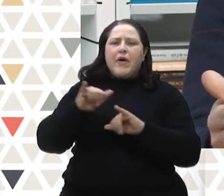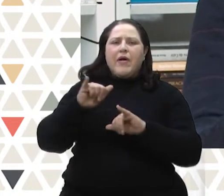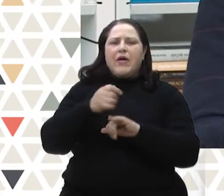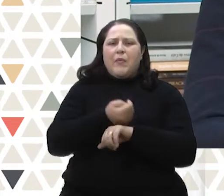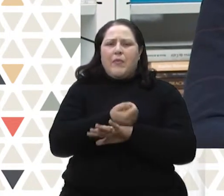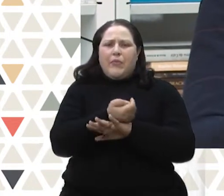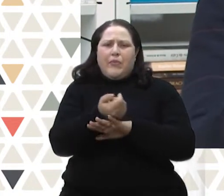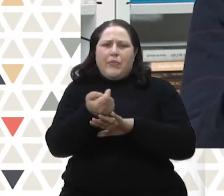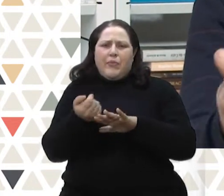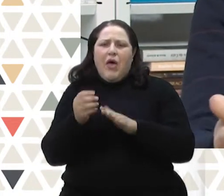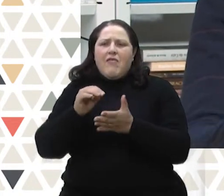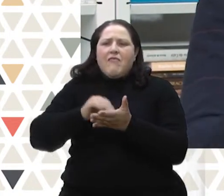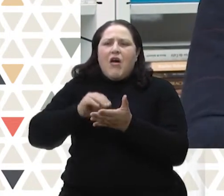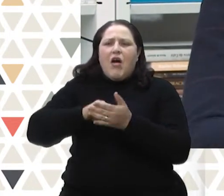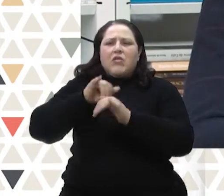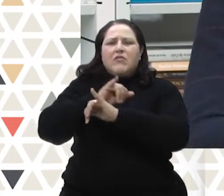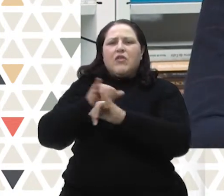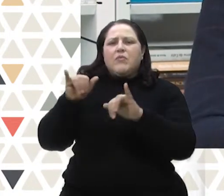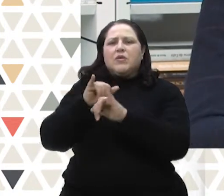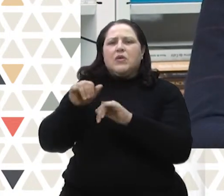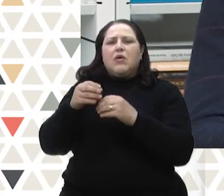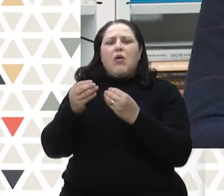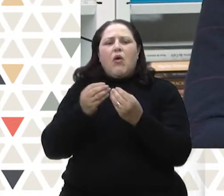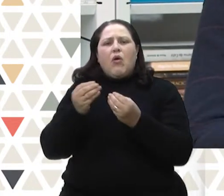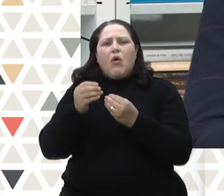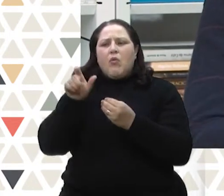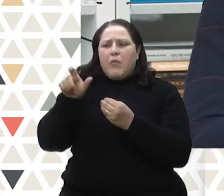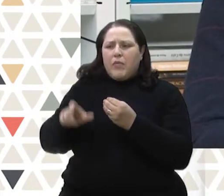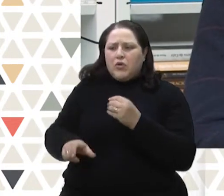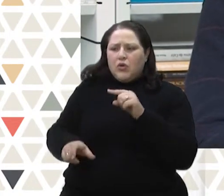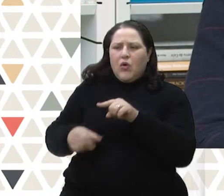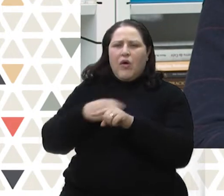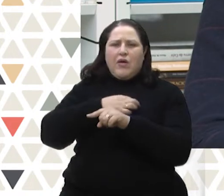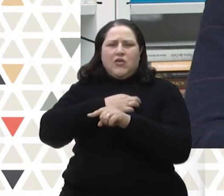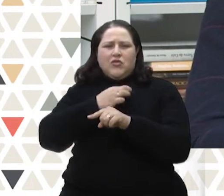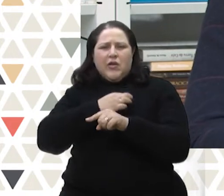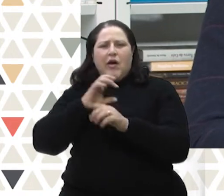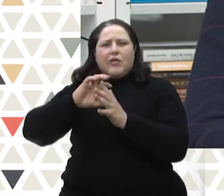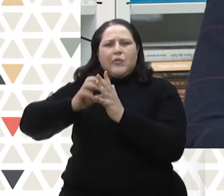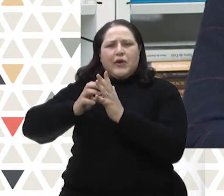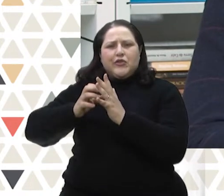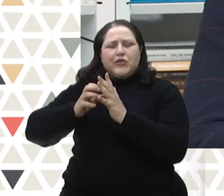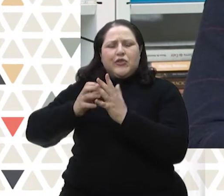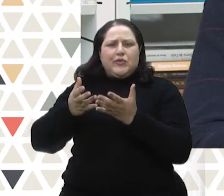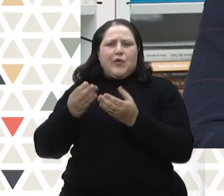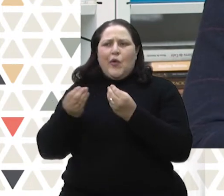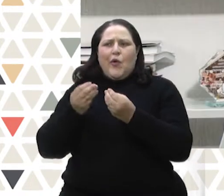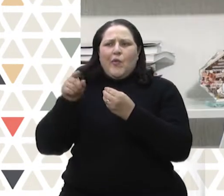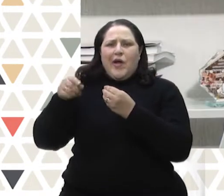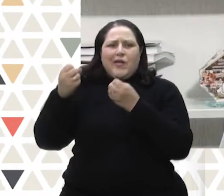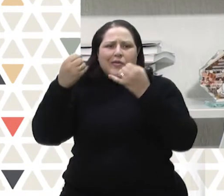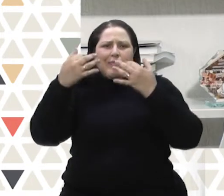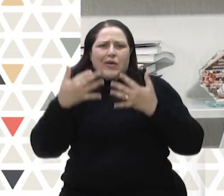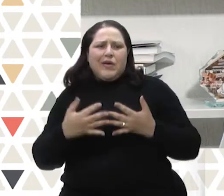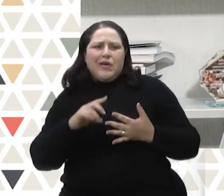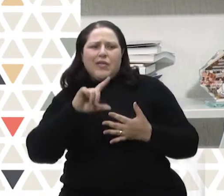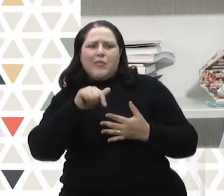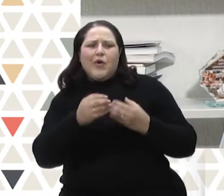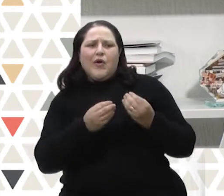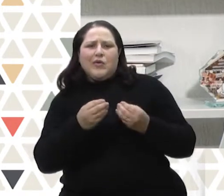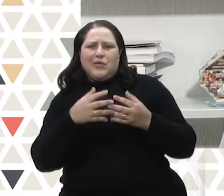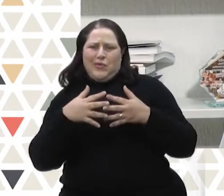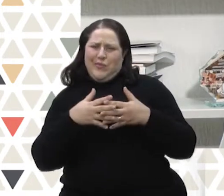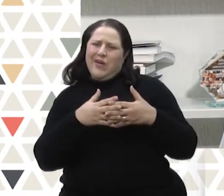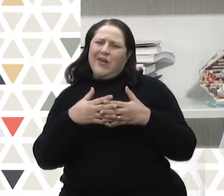da desinformação, da fake news, qual é a prestação de contas que se espera de um candidato ou de um partido desses? Complicado?